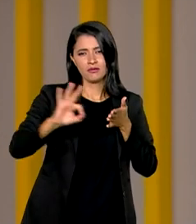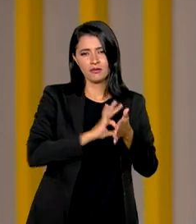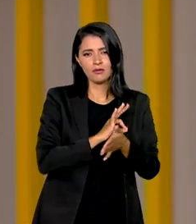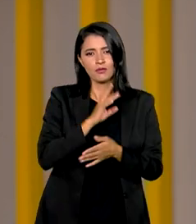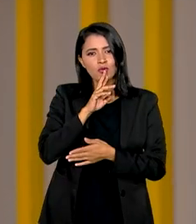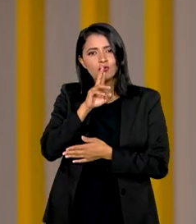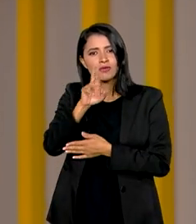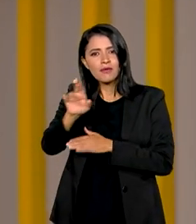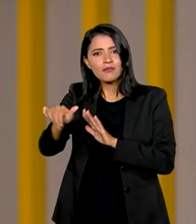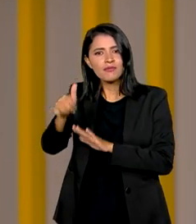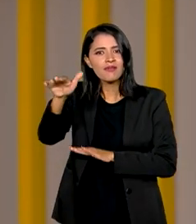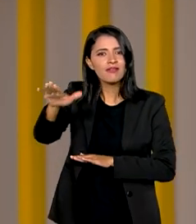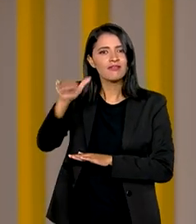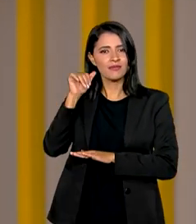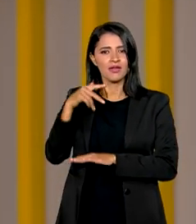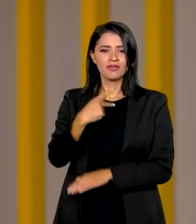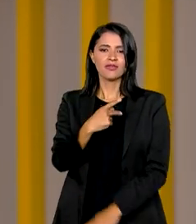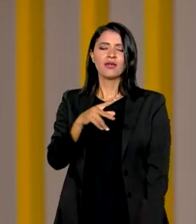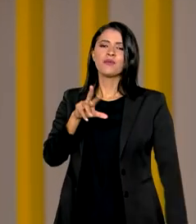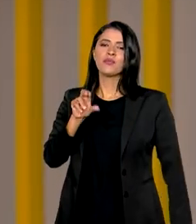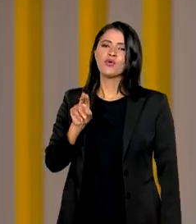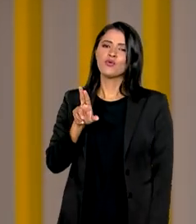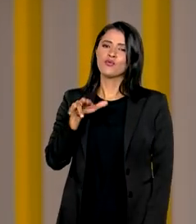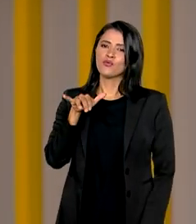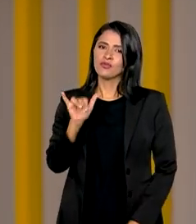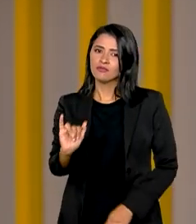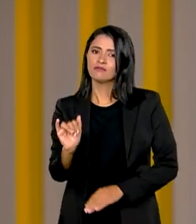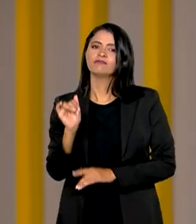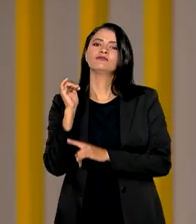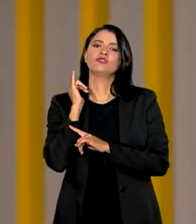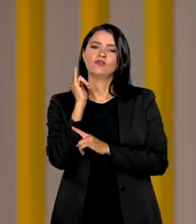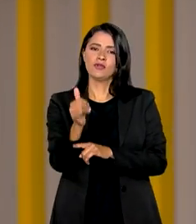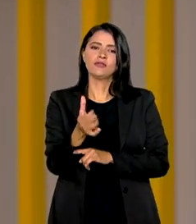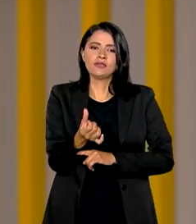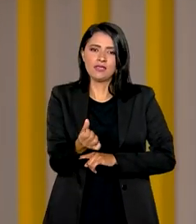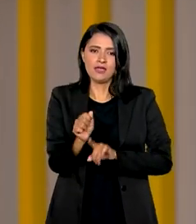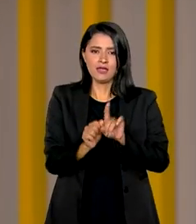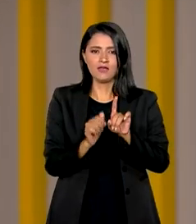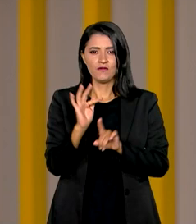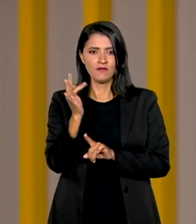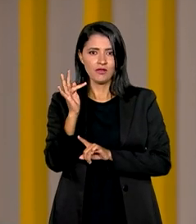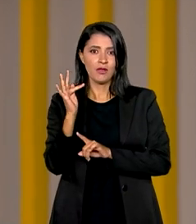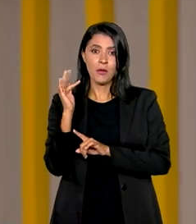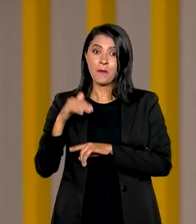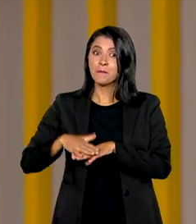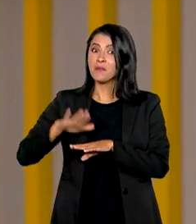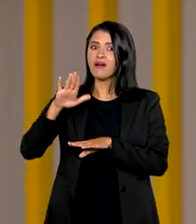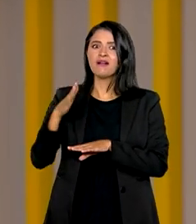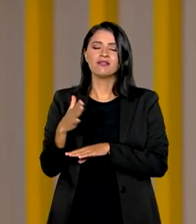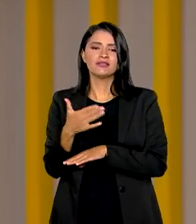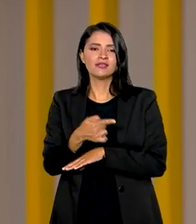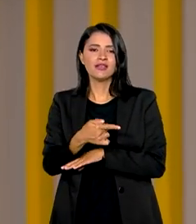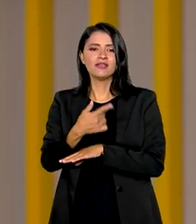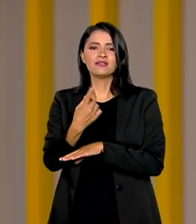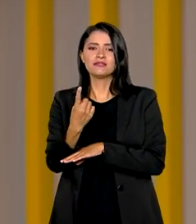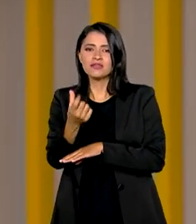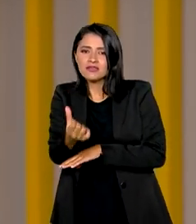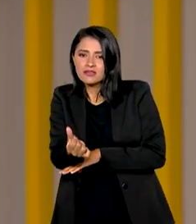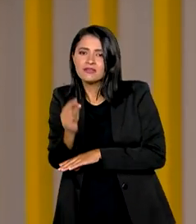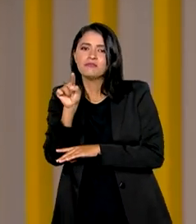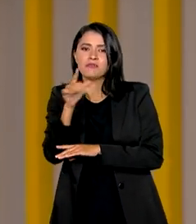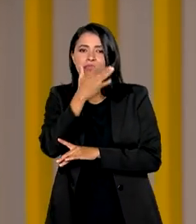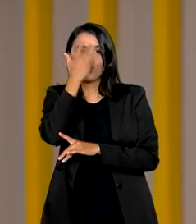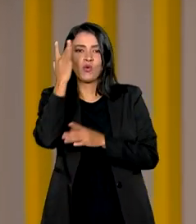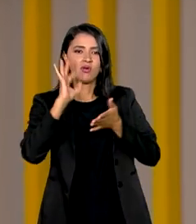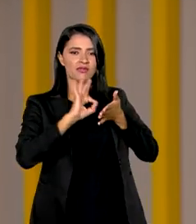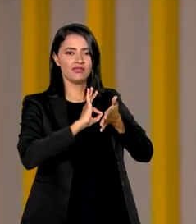resultado da primeira chamada do ProUni foi divulgado em 6 de fevereiro. Mais de 716 mil pessoas se